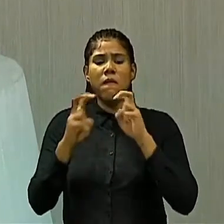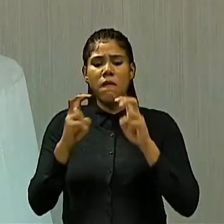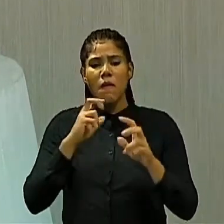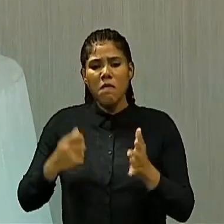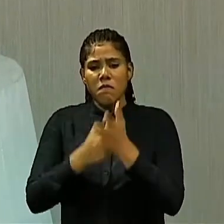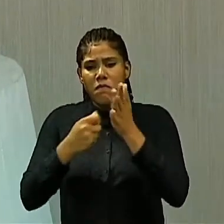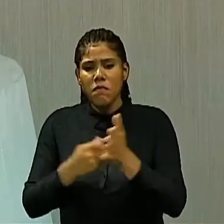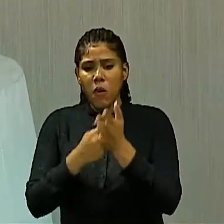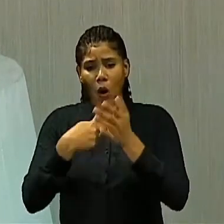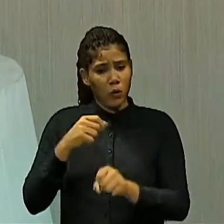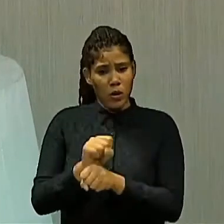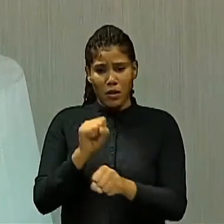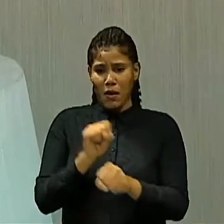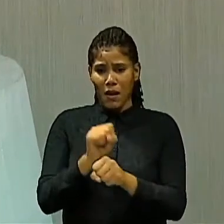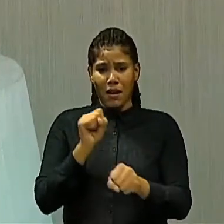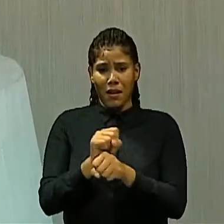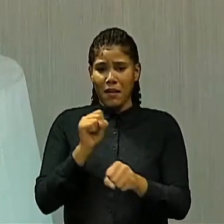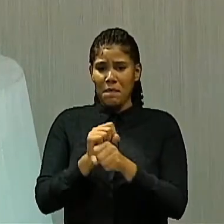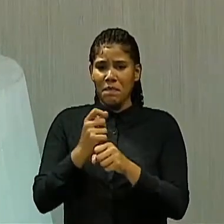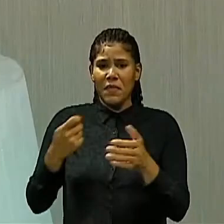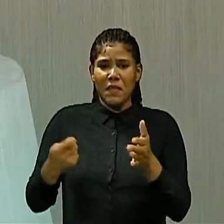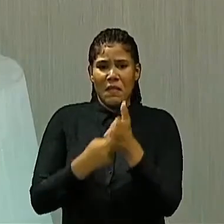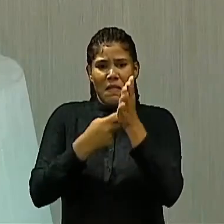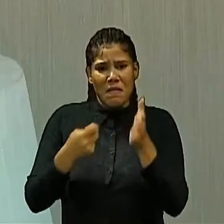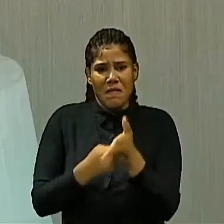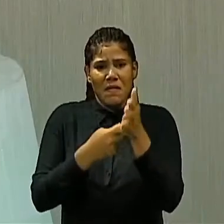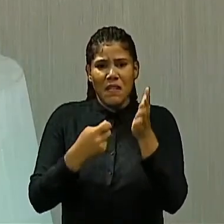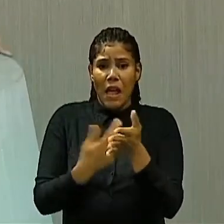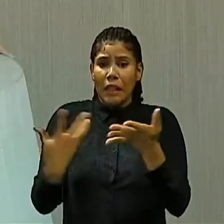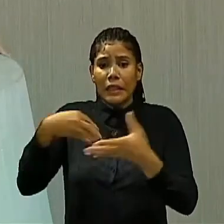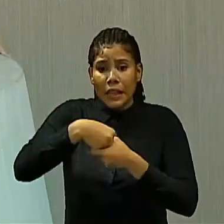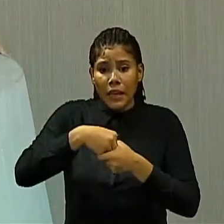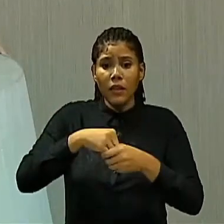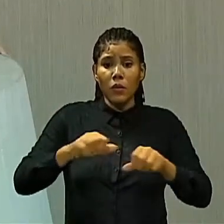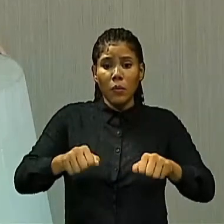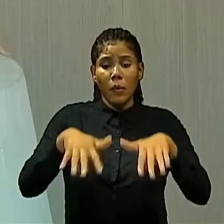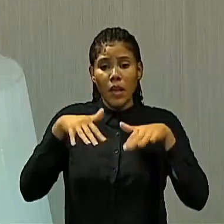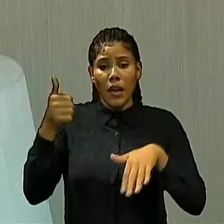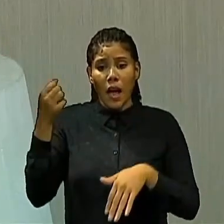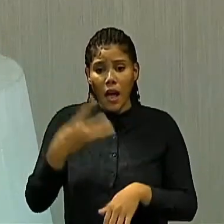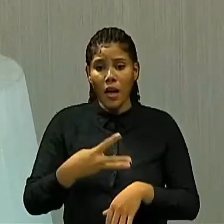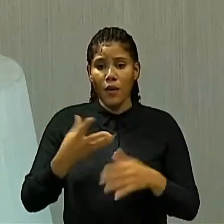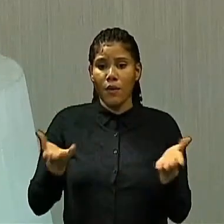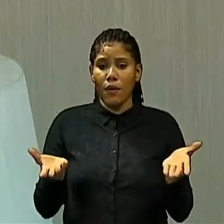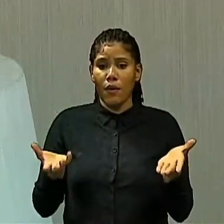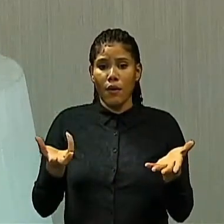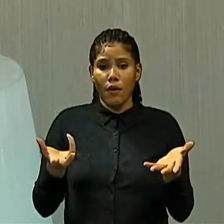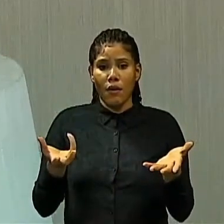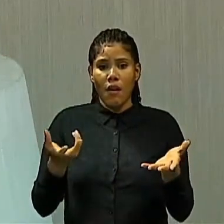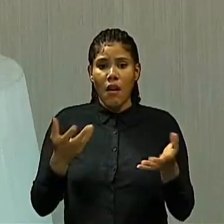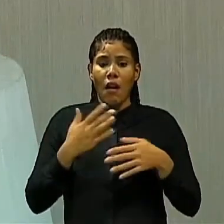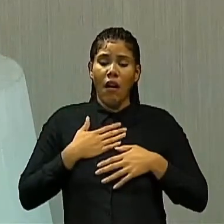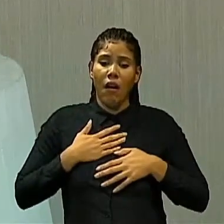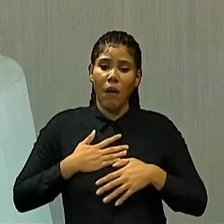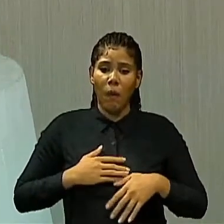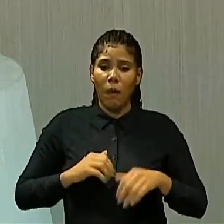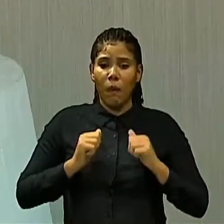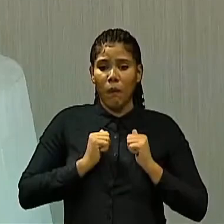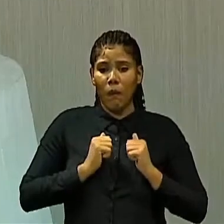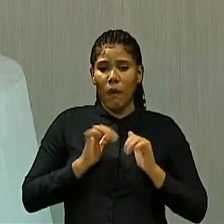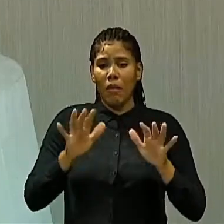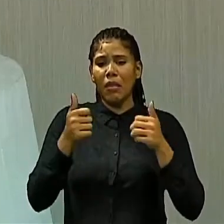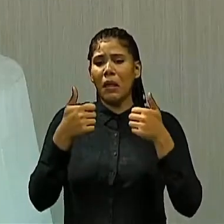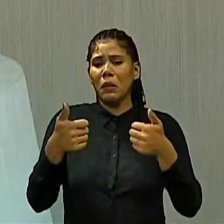Eu estou aguardando essas vozes falarem dentro do plenário. Não quero mansidão. Está tudo bem.